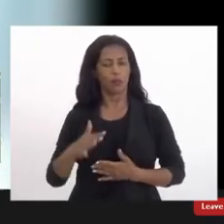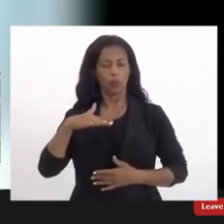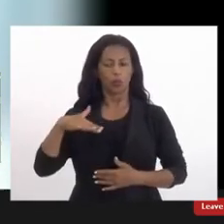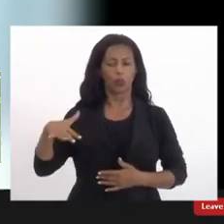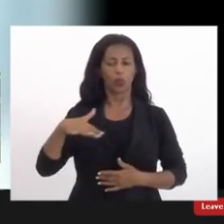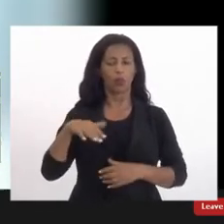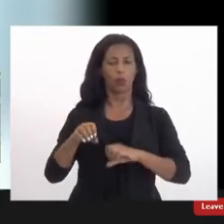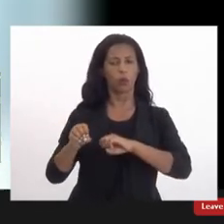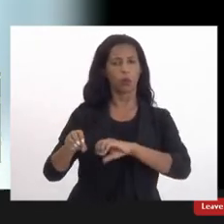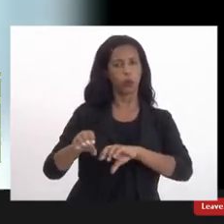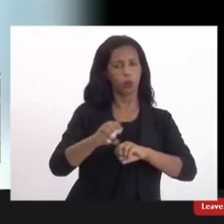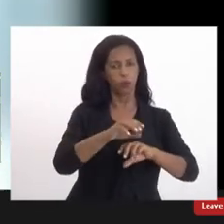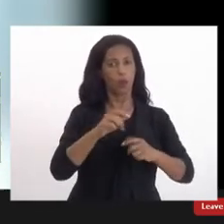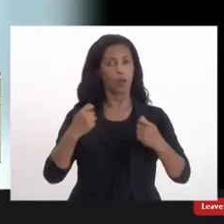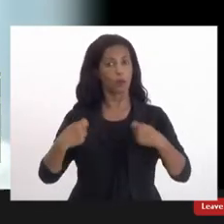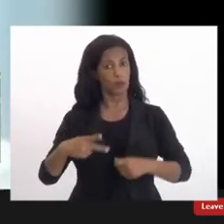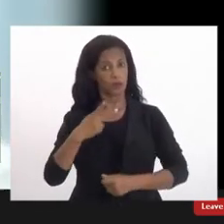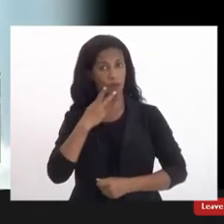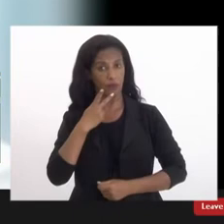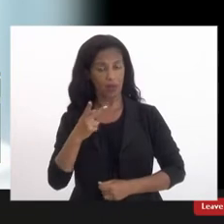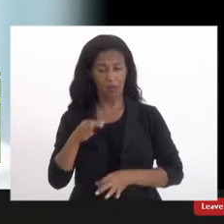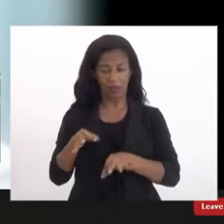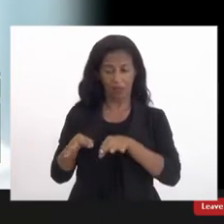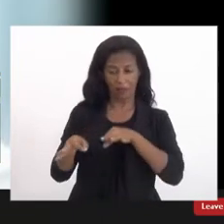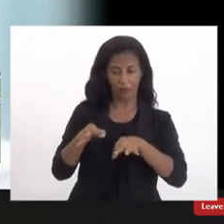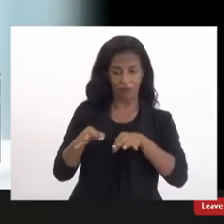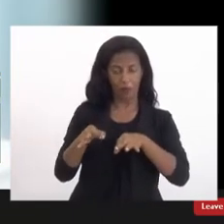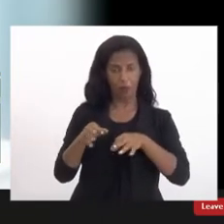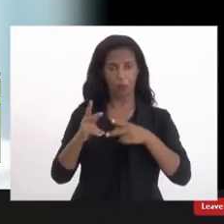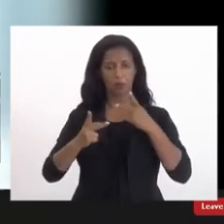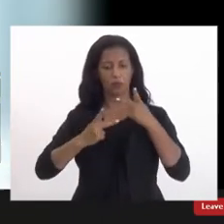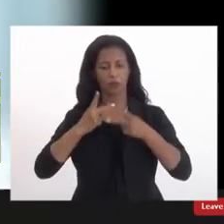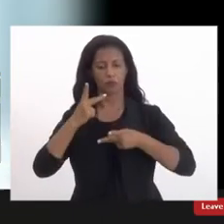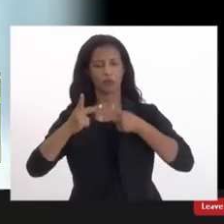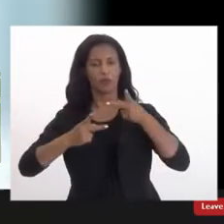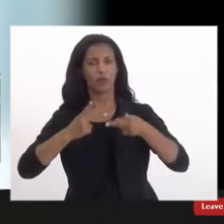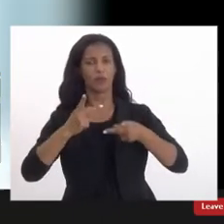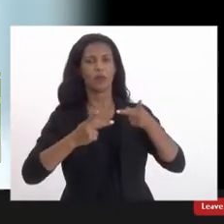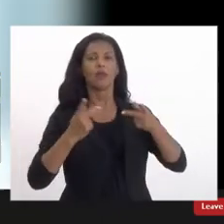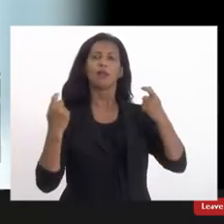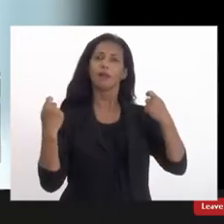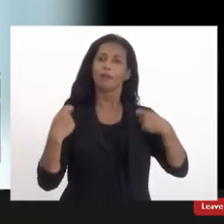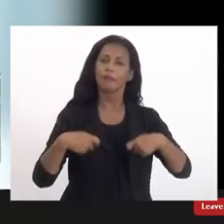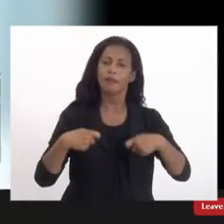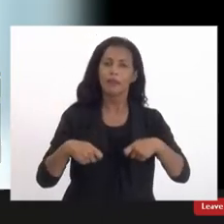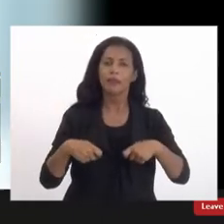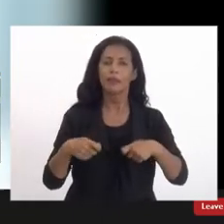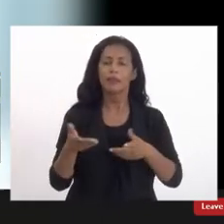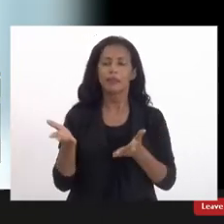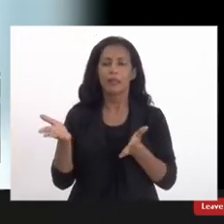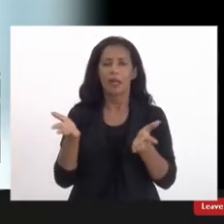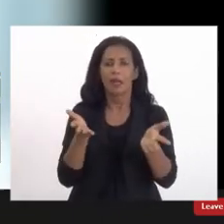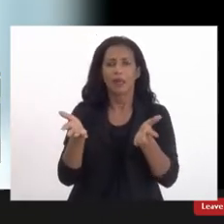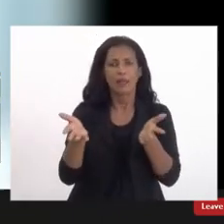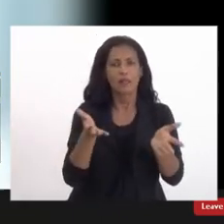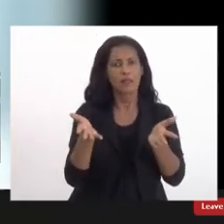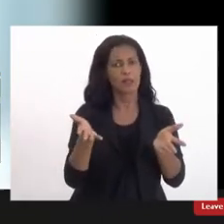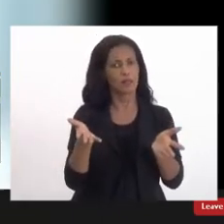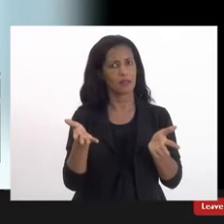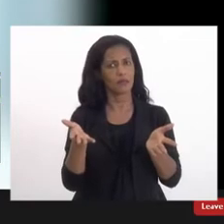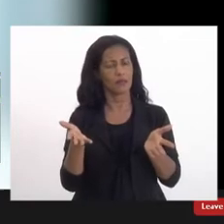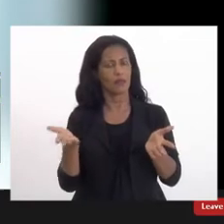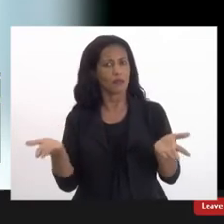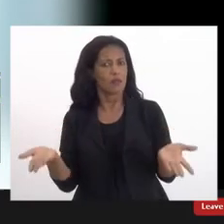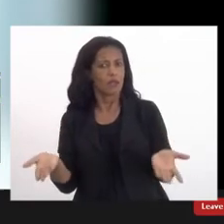dizer aqui que a forma como nós falamos ela também precisa ser uma forma acessível isso não significa